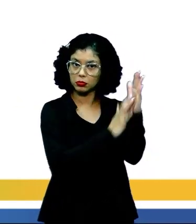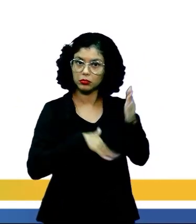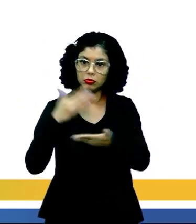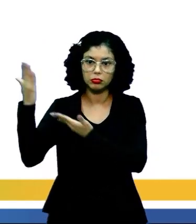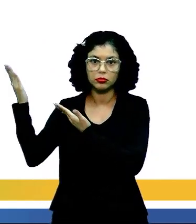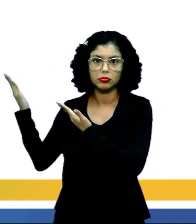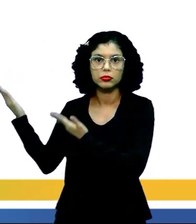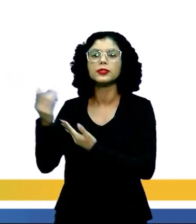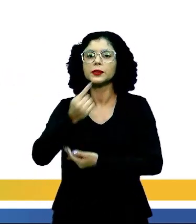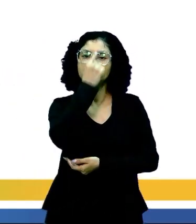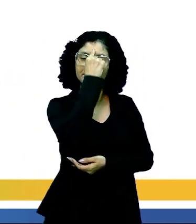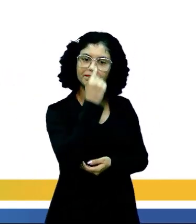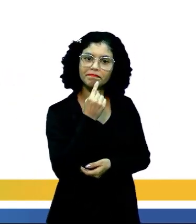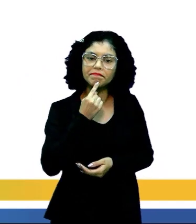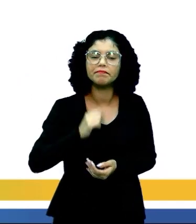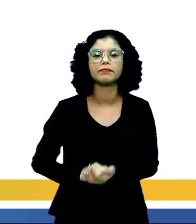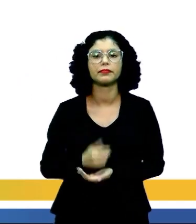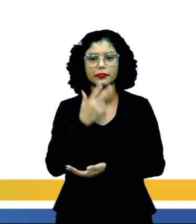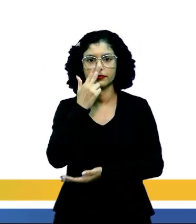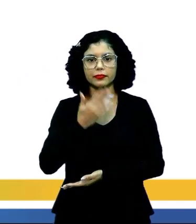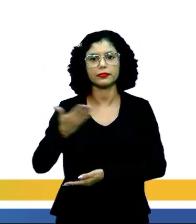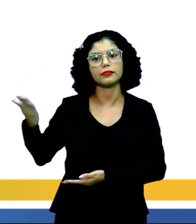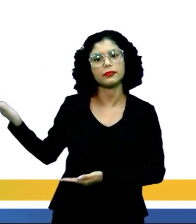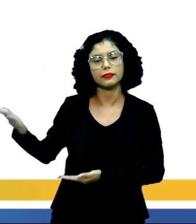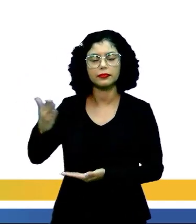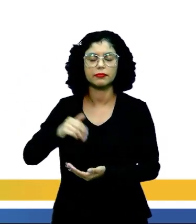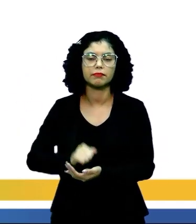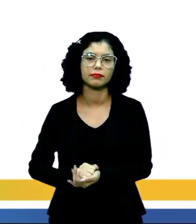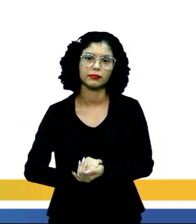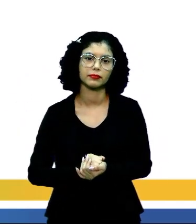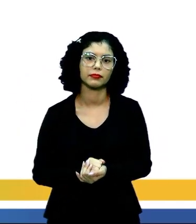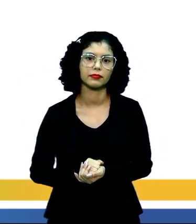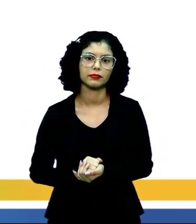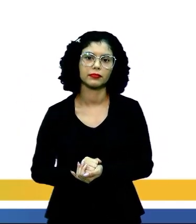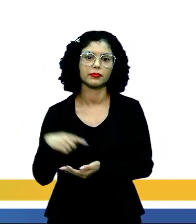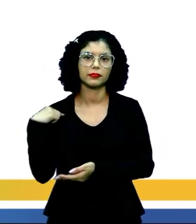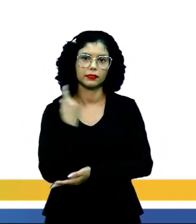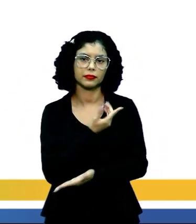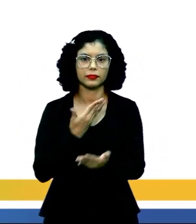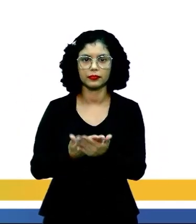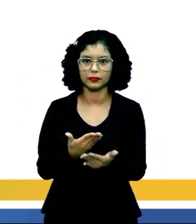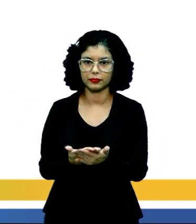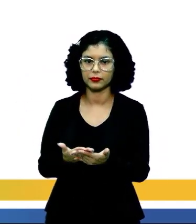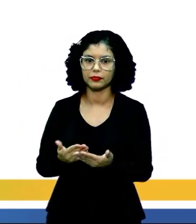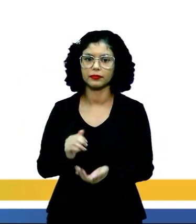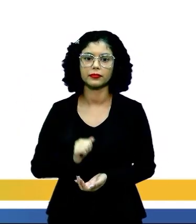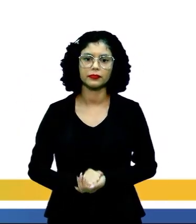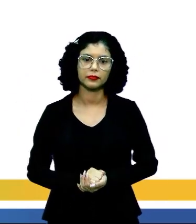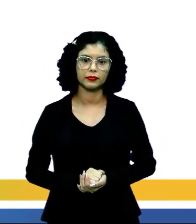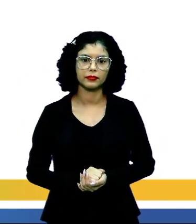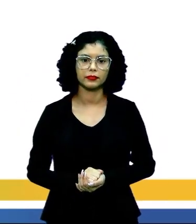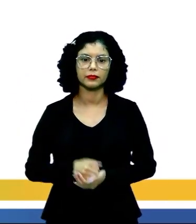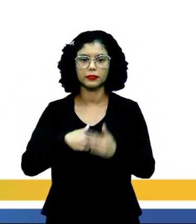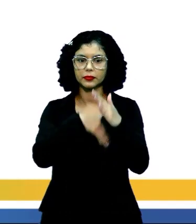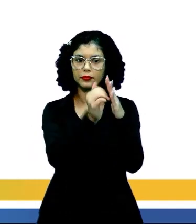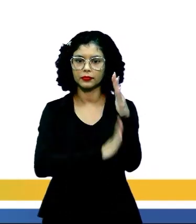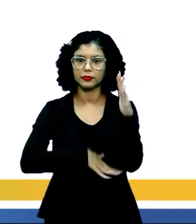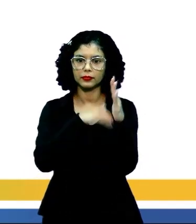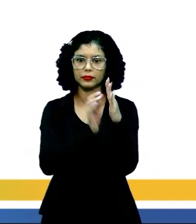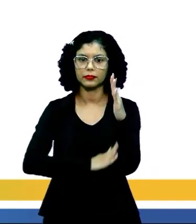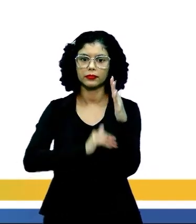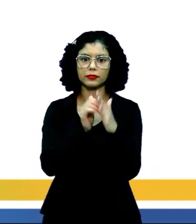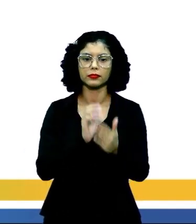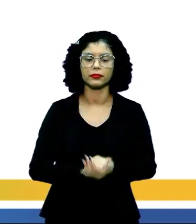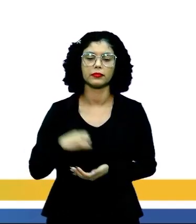desta cena que aparece aí na tela para vocês, aparece aí na nossa aula, essa obra do pintor, um